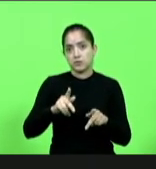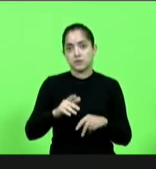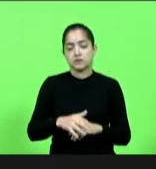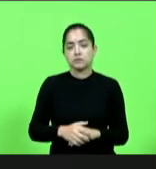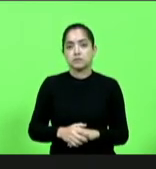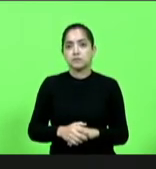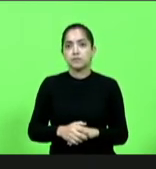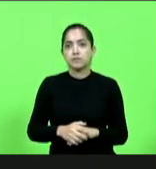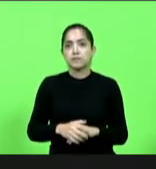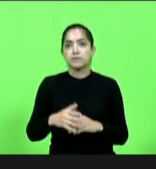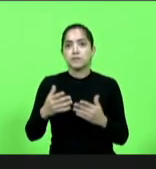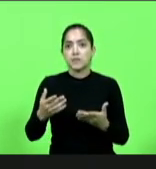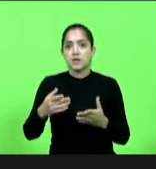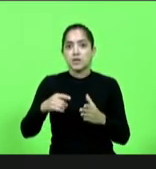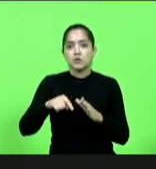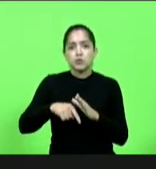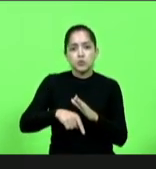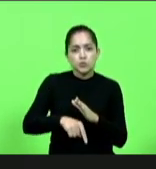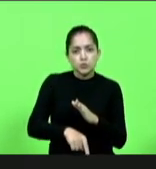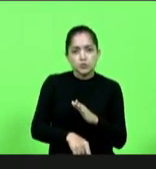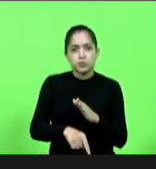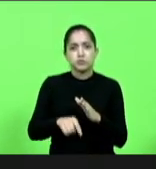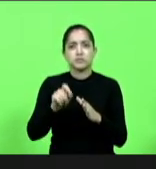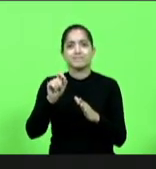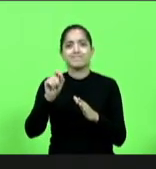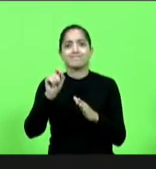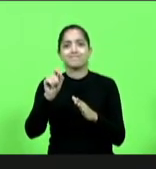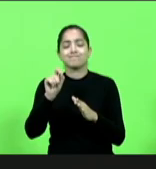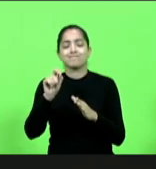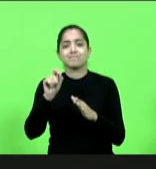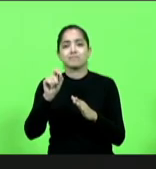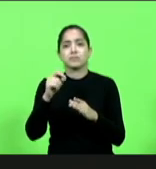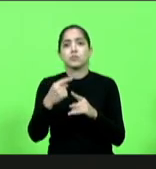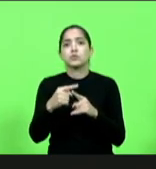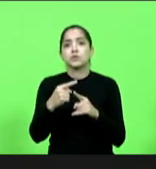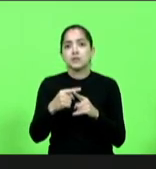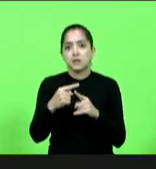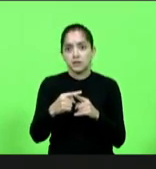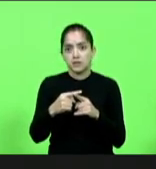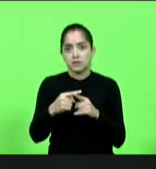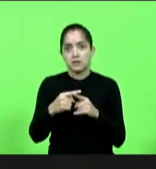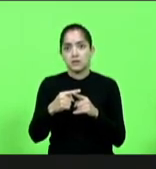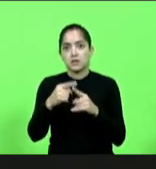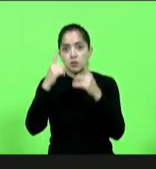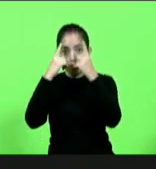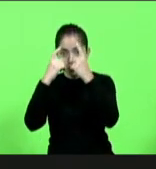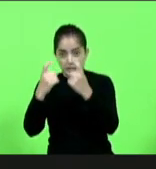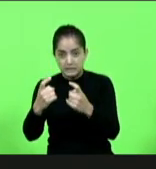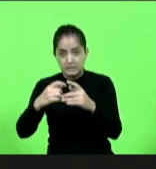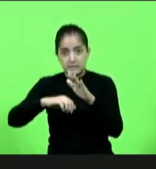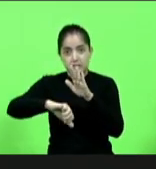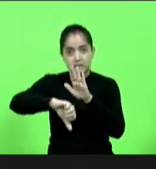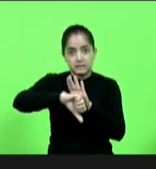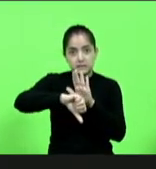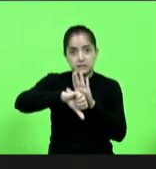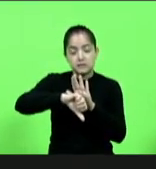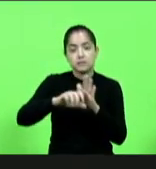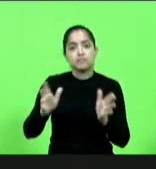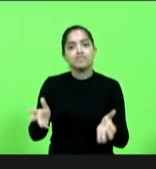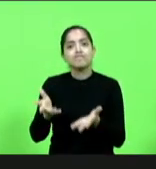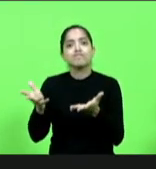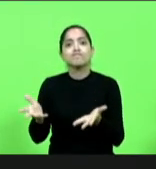a raiz de todo de toda situação criminosa o crime ele é impulsionado pela única e